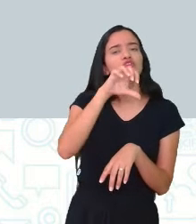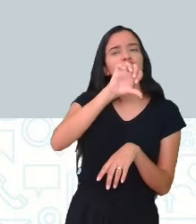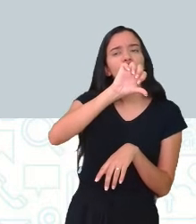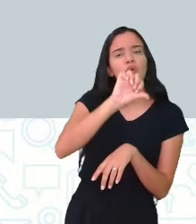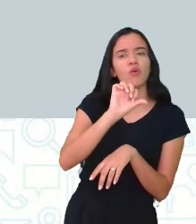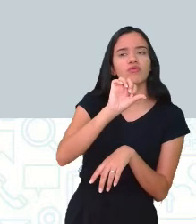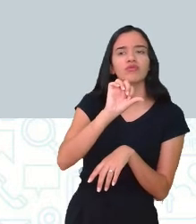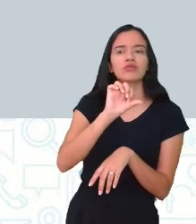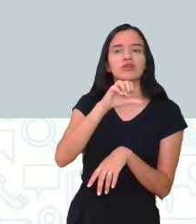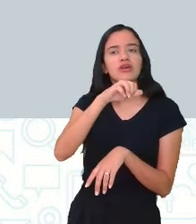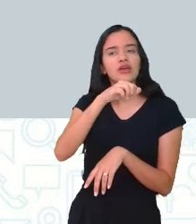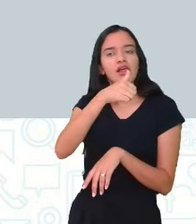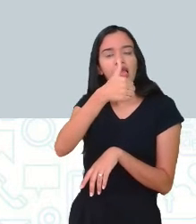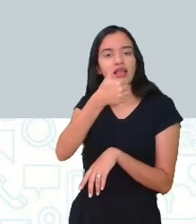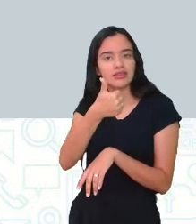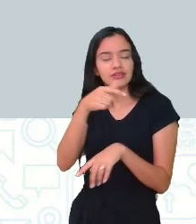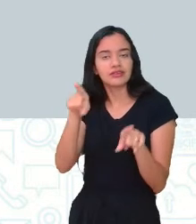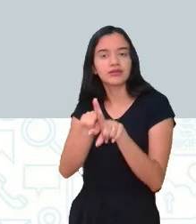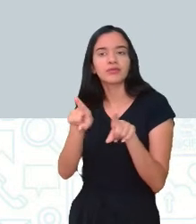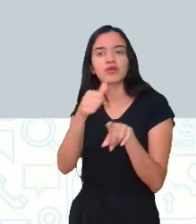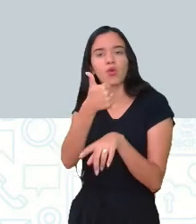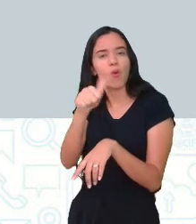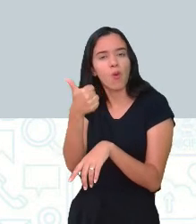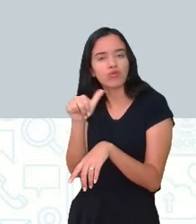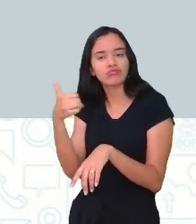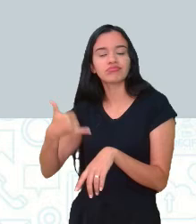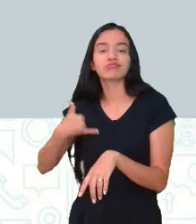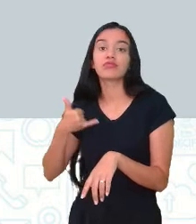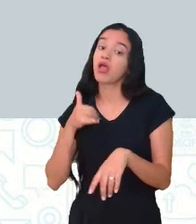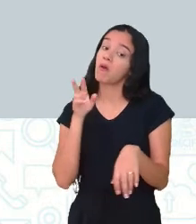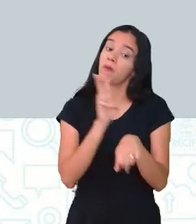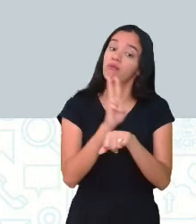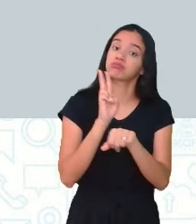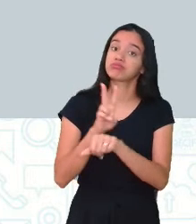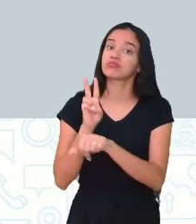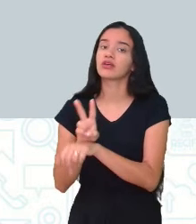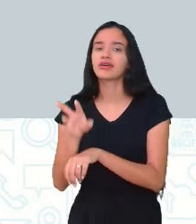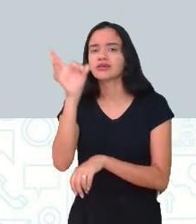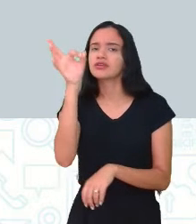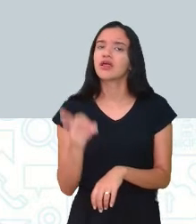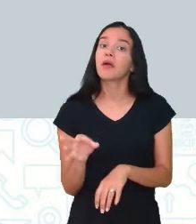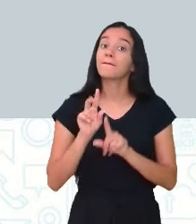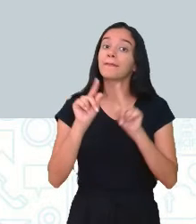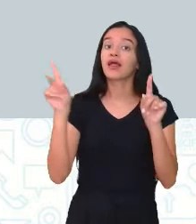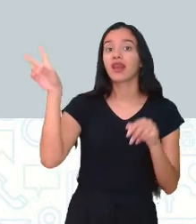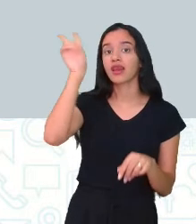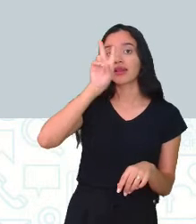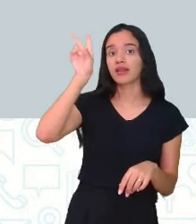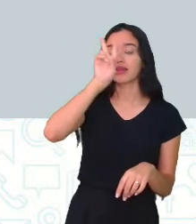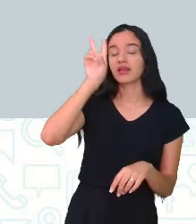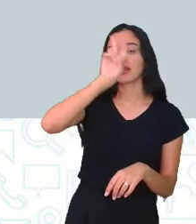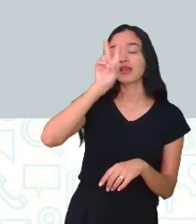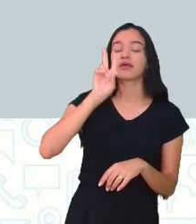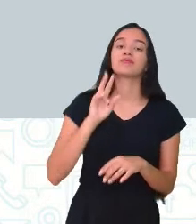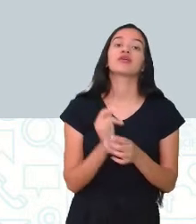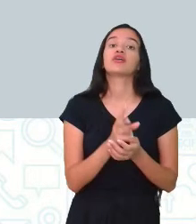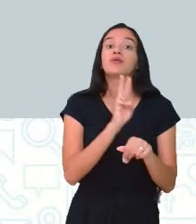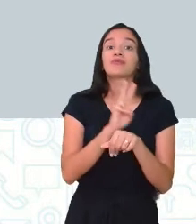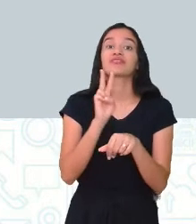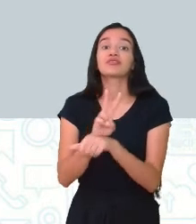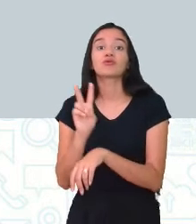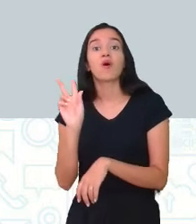vai evitar, não é? E você já, já é uma prevenção, tá certo? Mas lembrando que é a prevenção só do